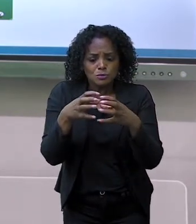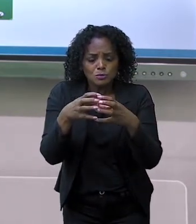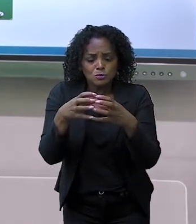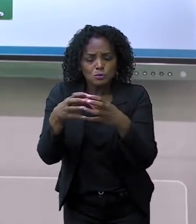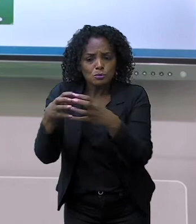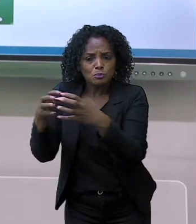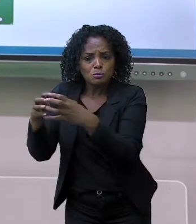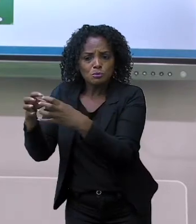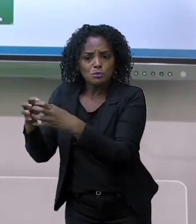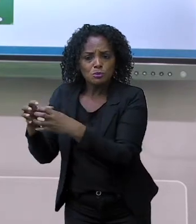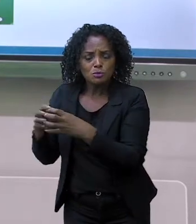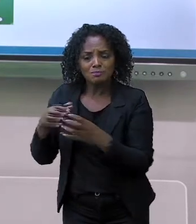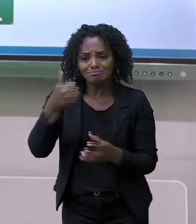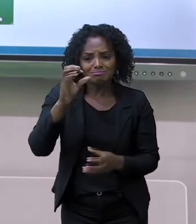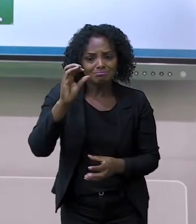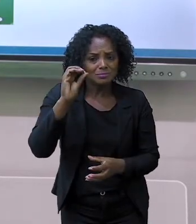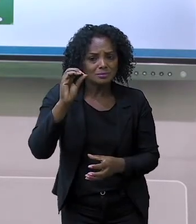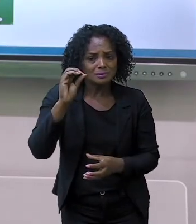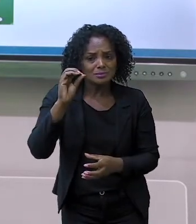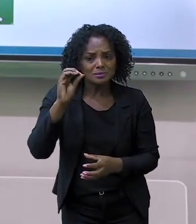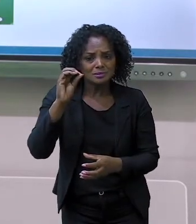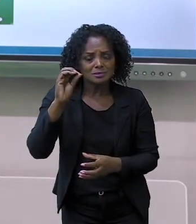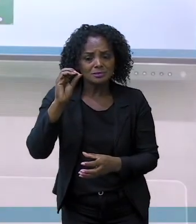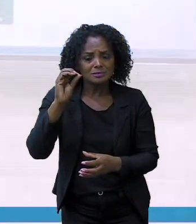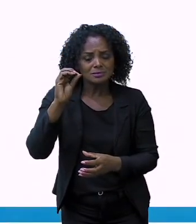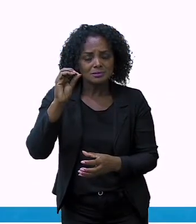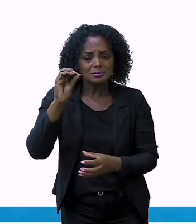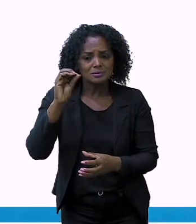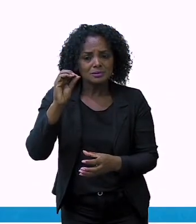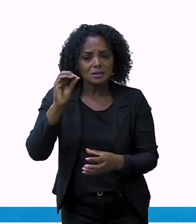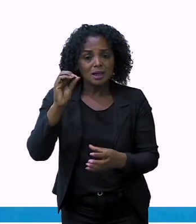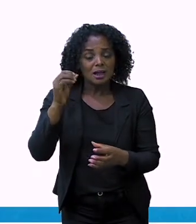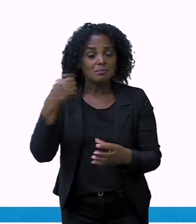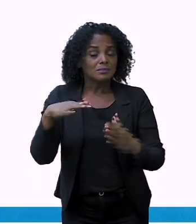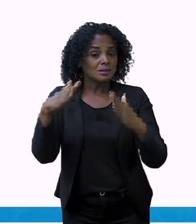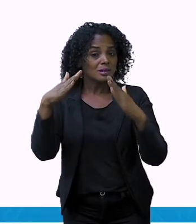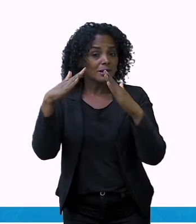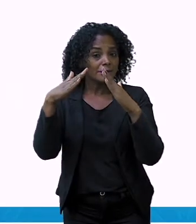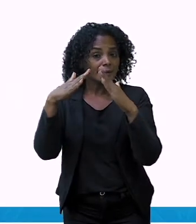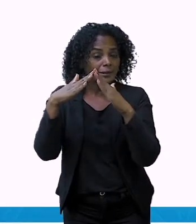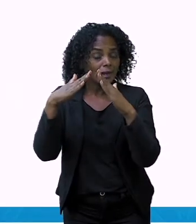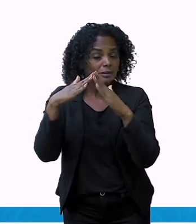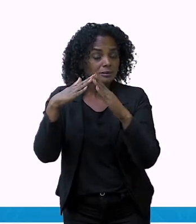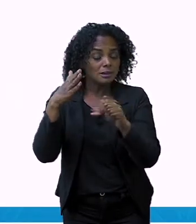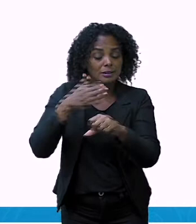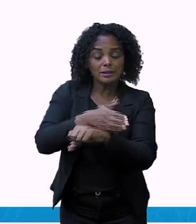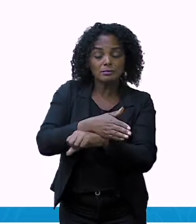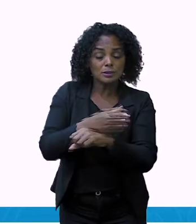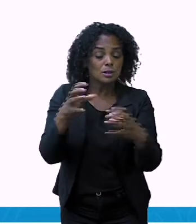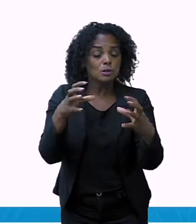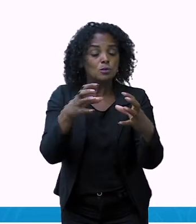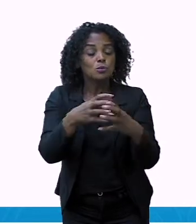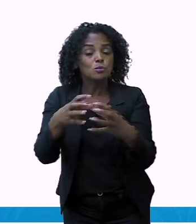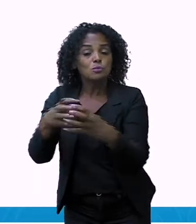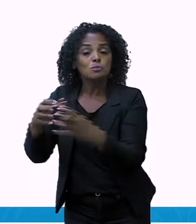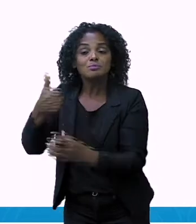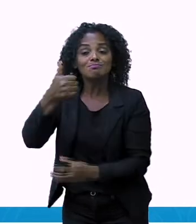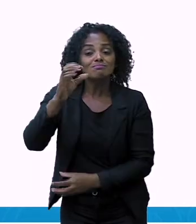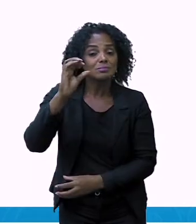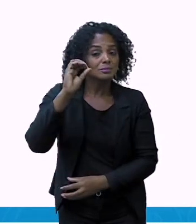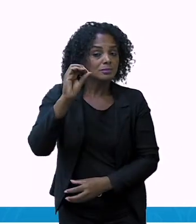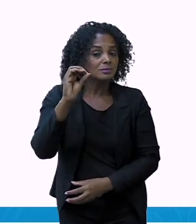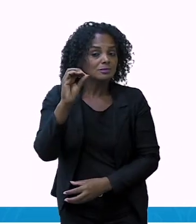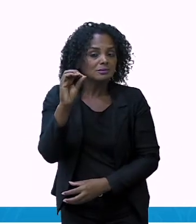Será? Olha lá. Nesta casa só entra grupo de dez. Isso mesmo.